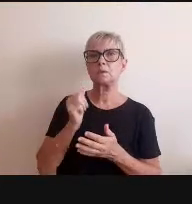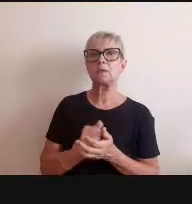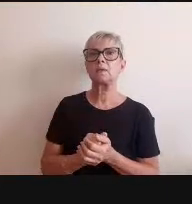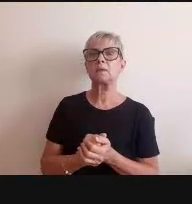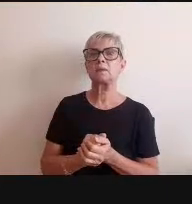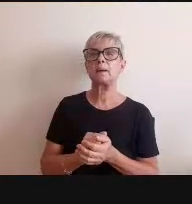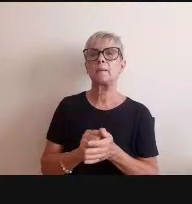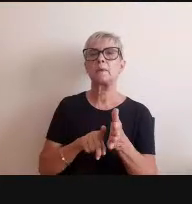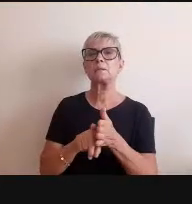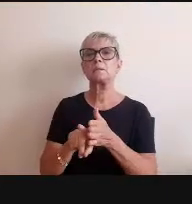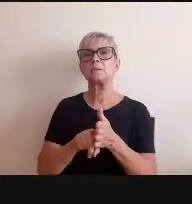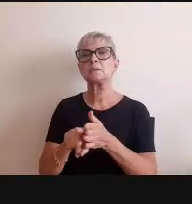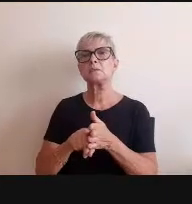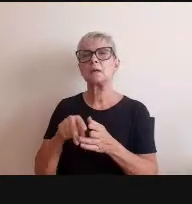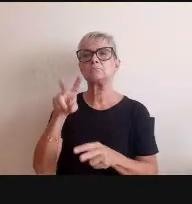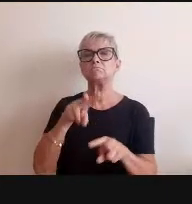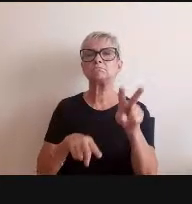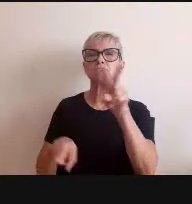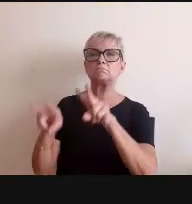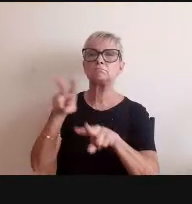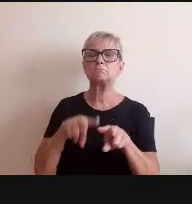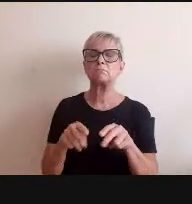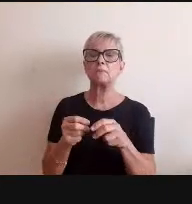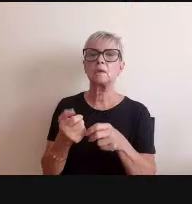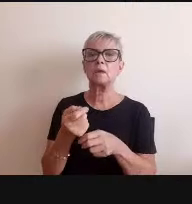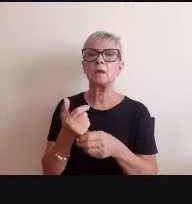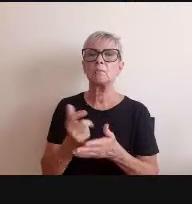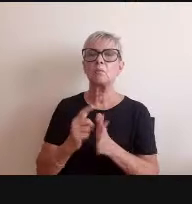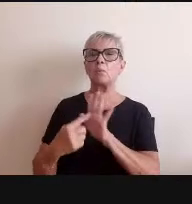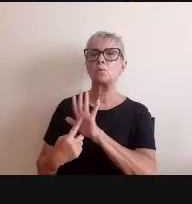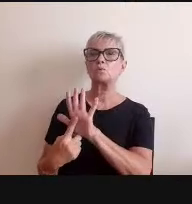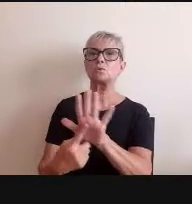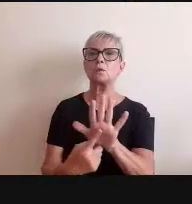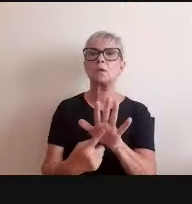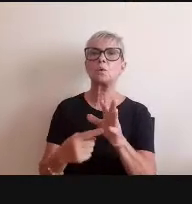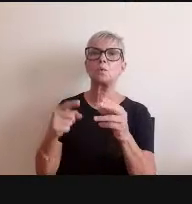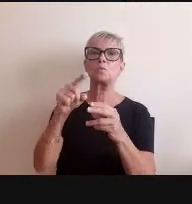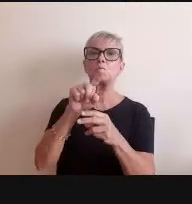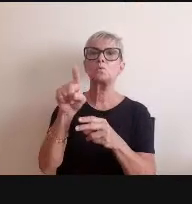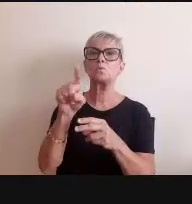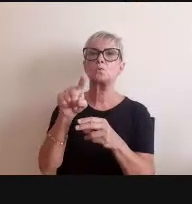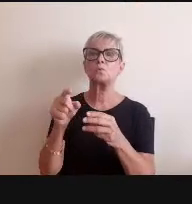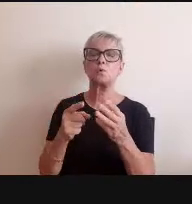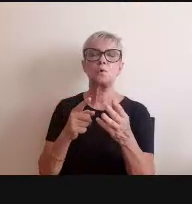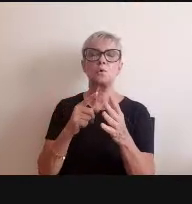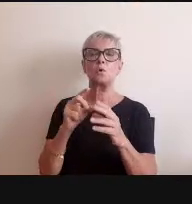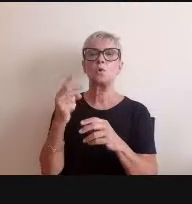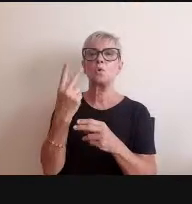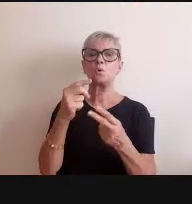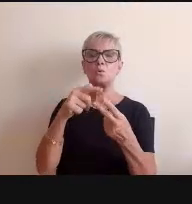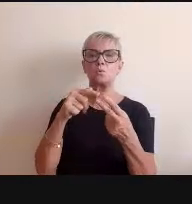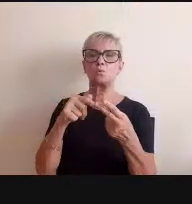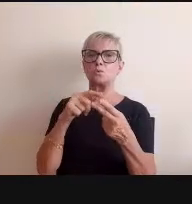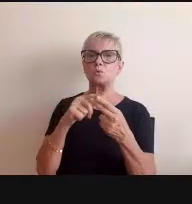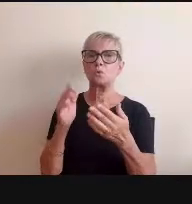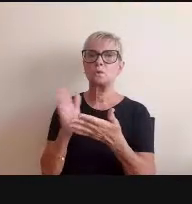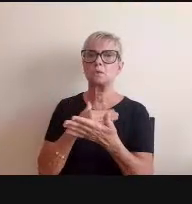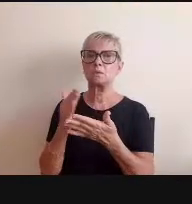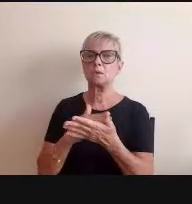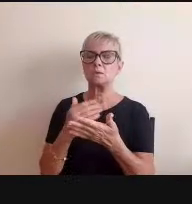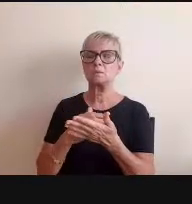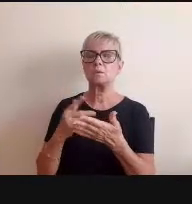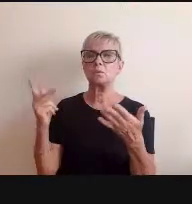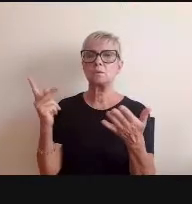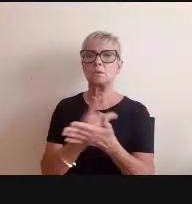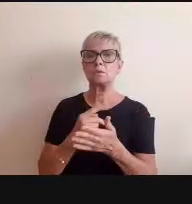ela um pouquinho então eu abro mostrando os dois catálogos essa exposição ela aconteceu no